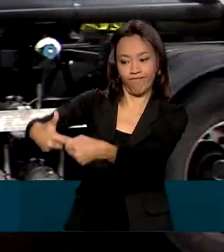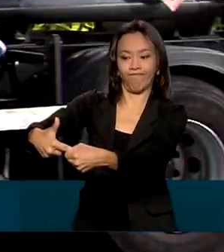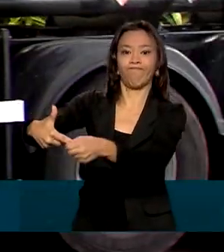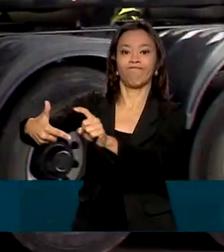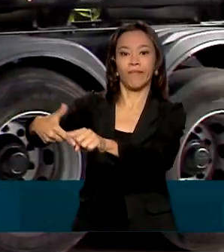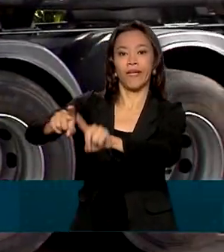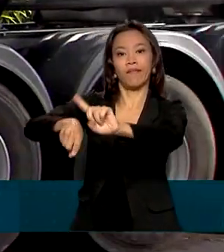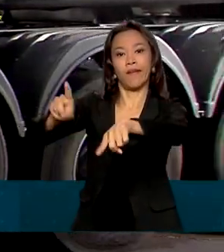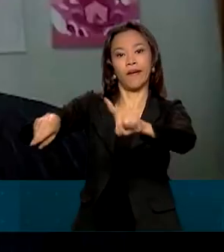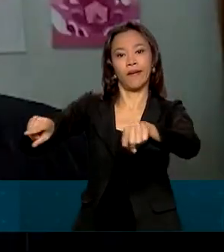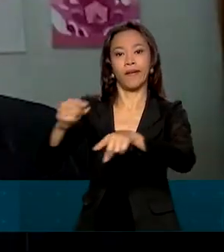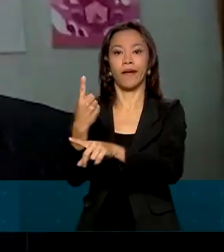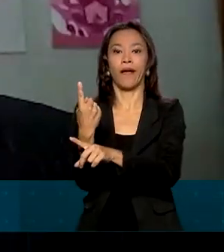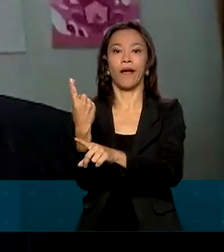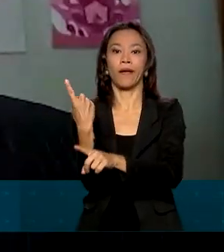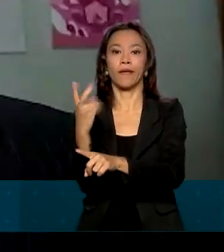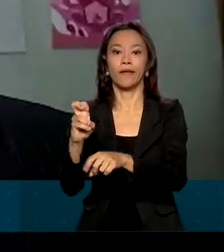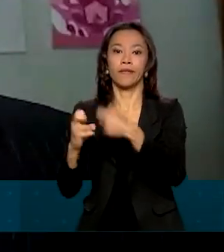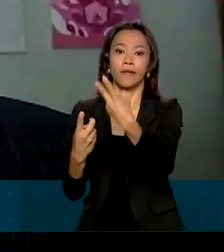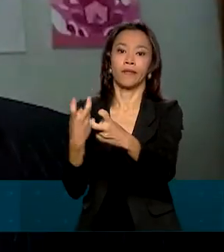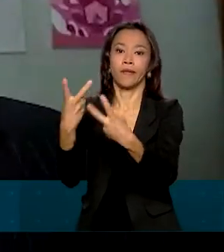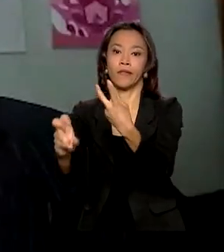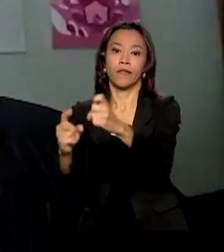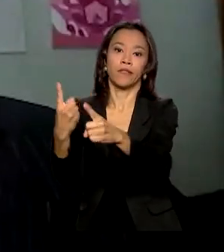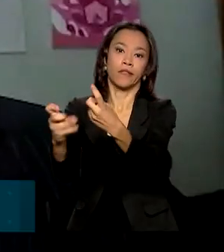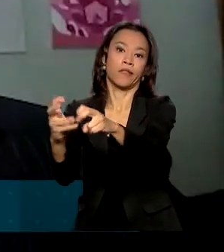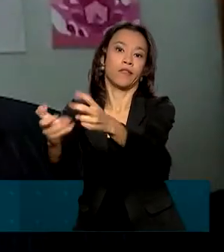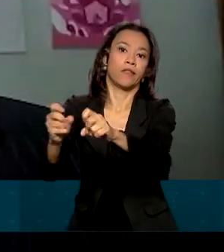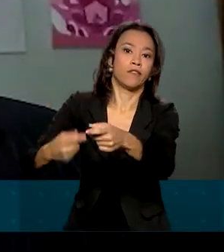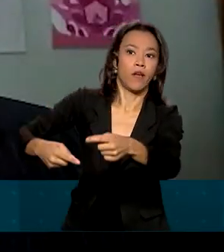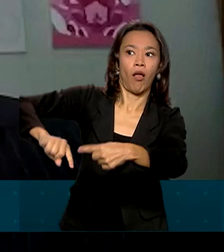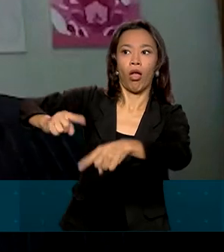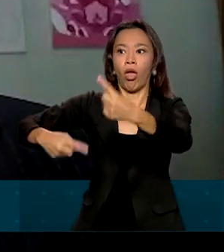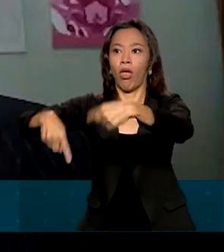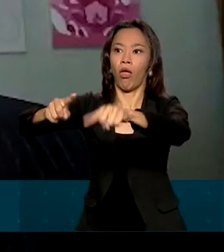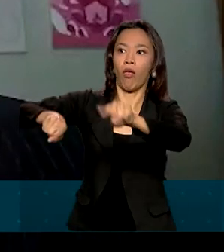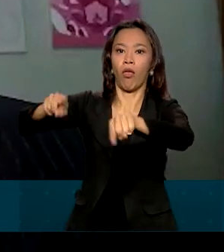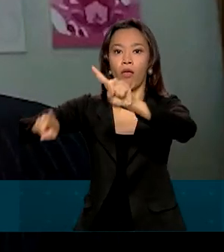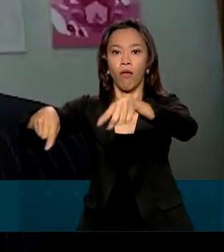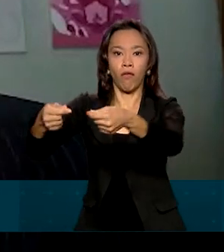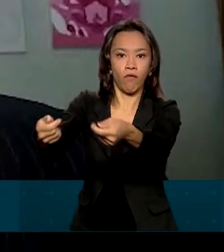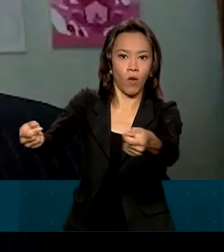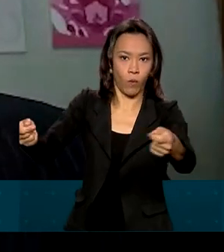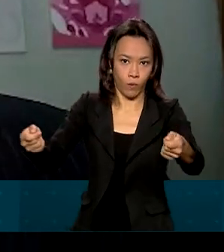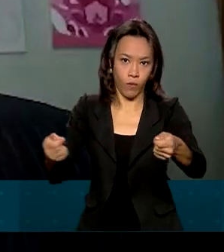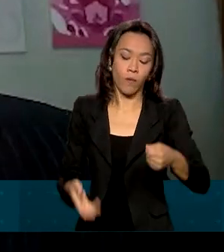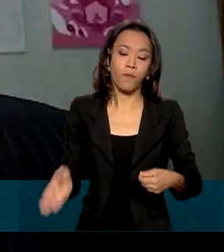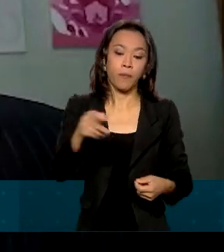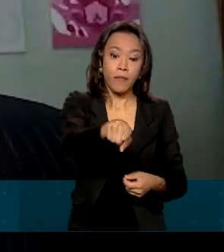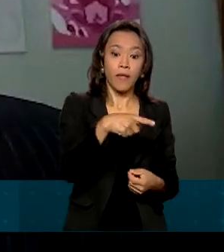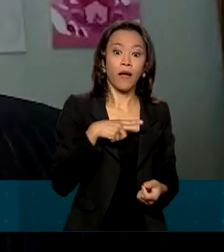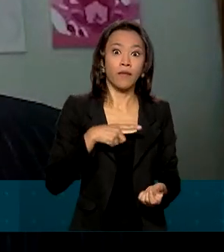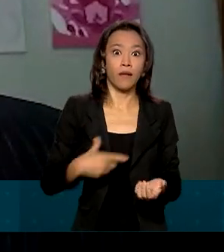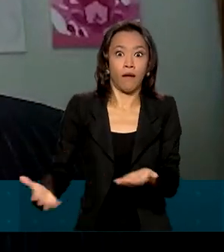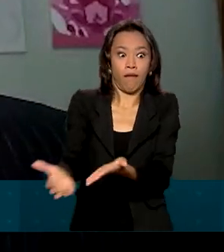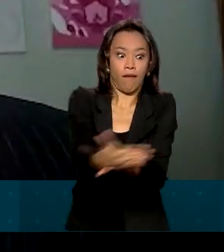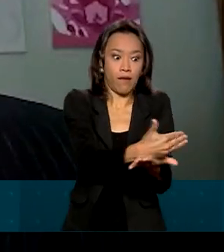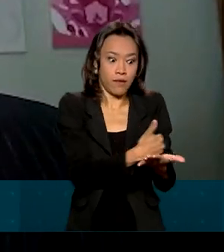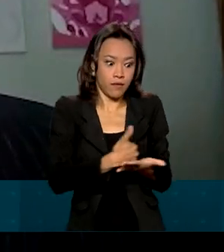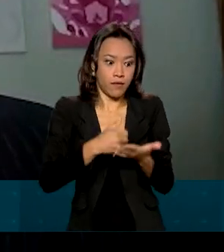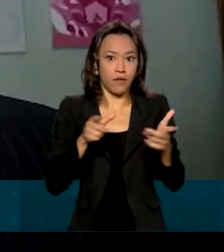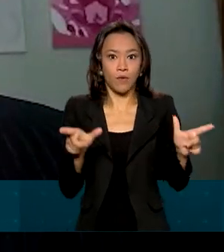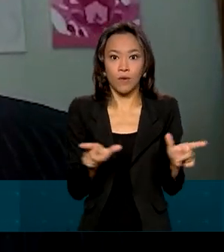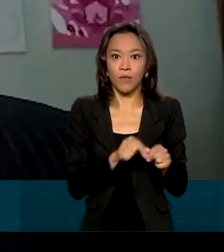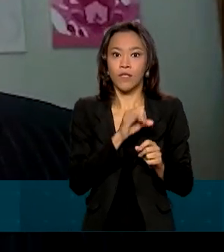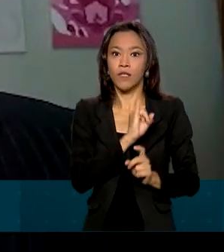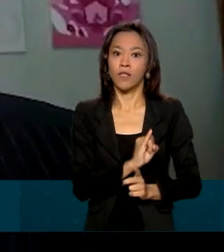cada 15 dias. O ICMS provoca um aumento do preço e aí tem uma arrecadação maior de ICMS simplesmente